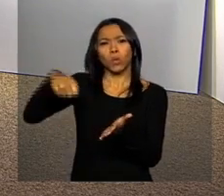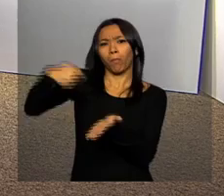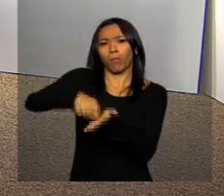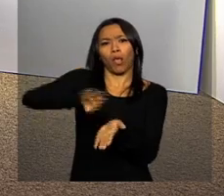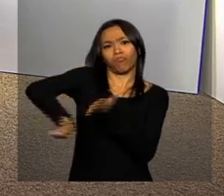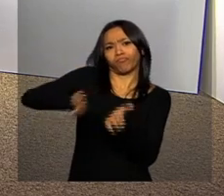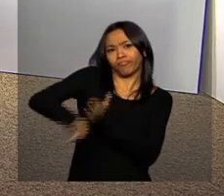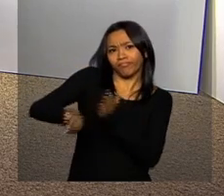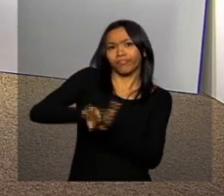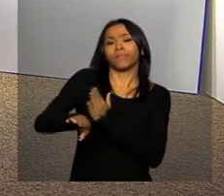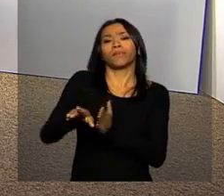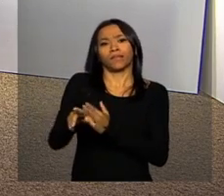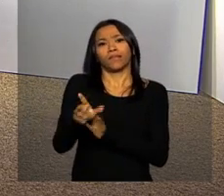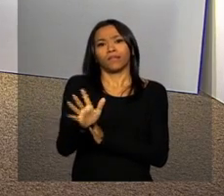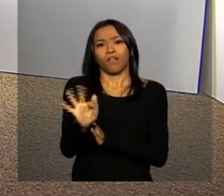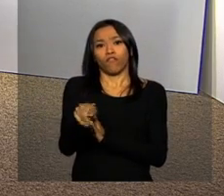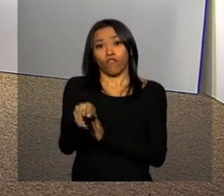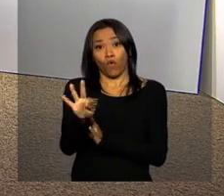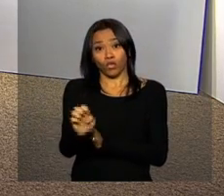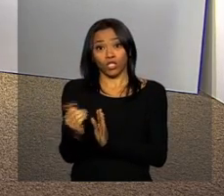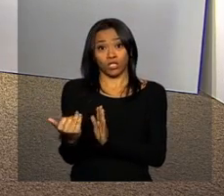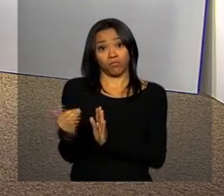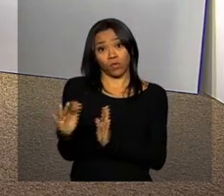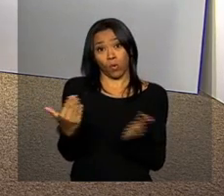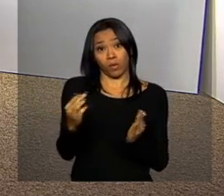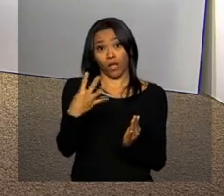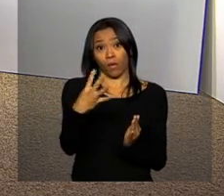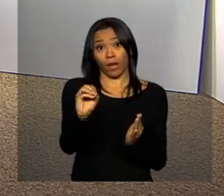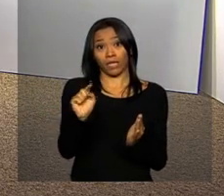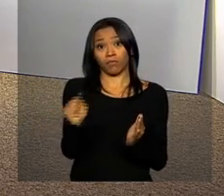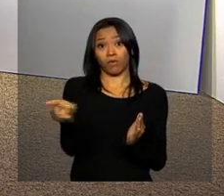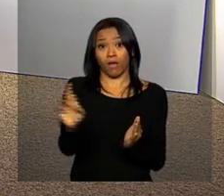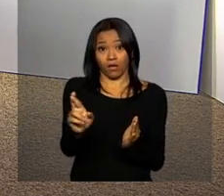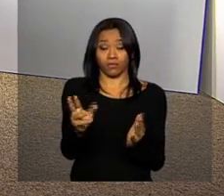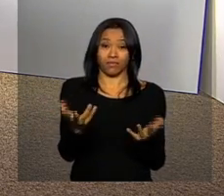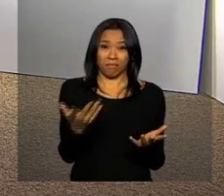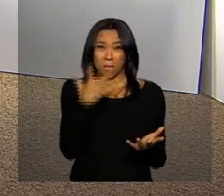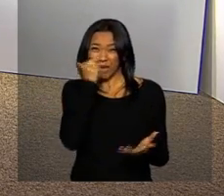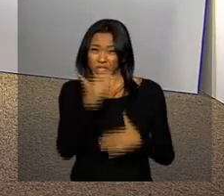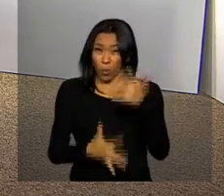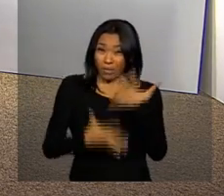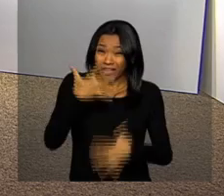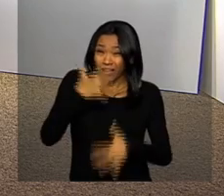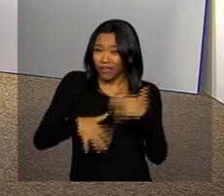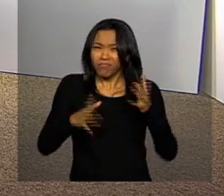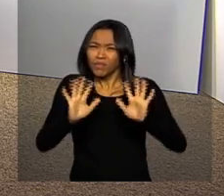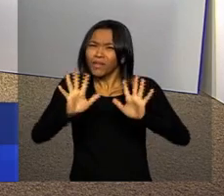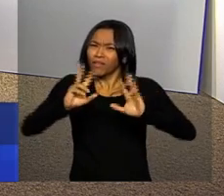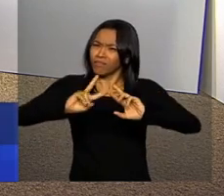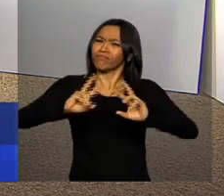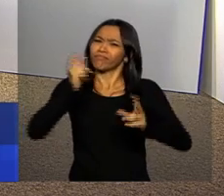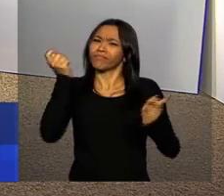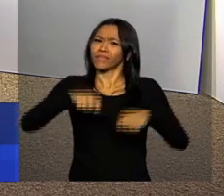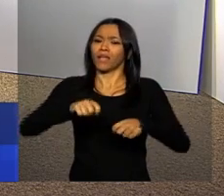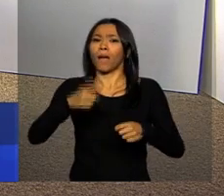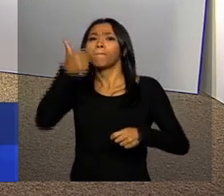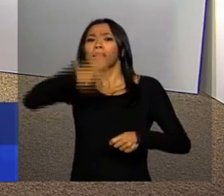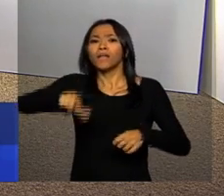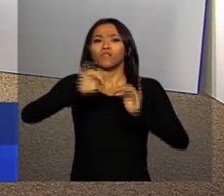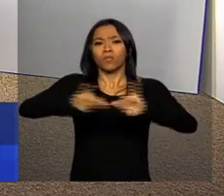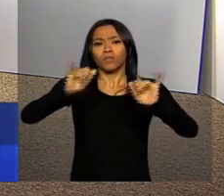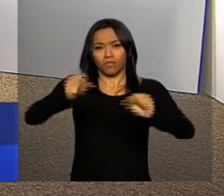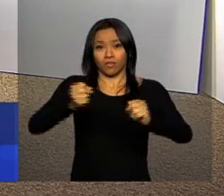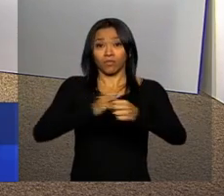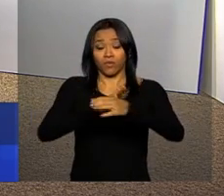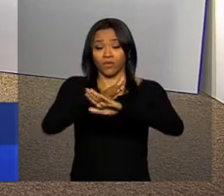exclusivamente na fonte e superiores a R$ 40 mil. Parece complicado, mas não é não. Outras informações você encontra na